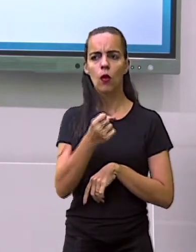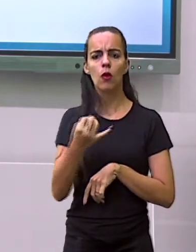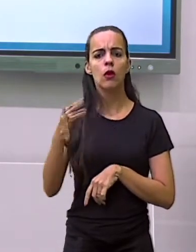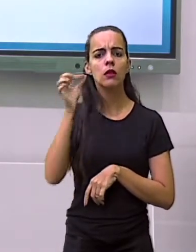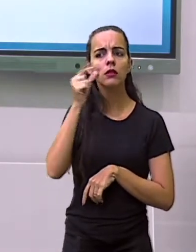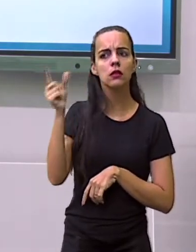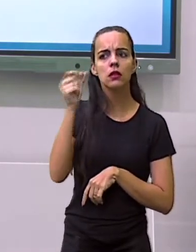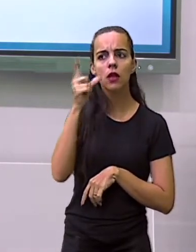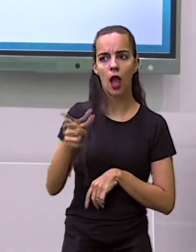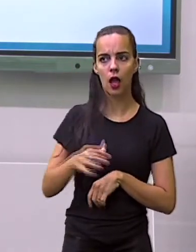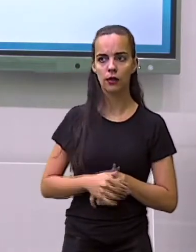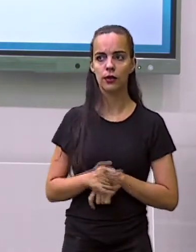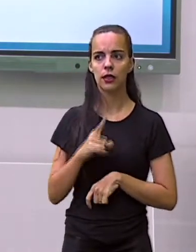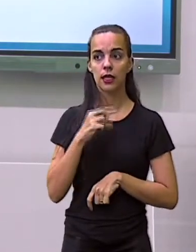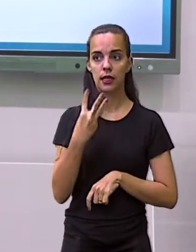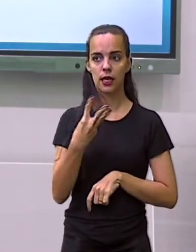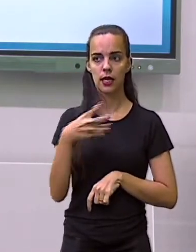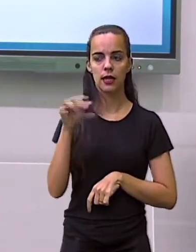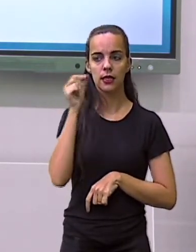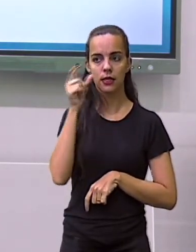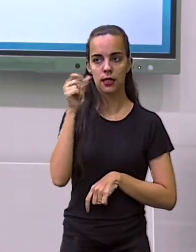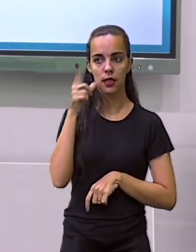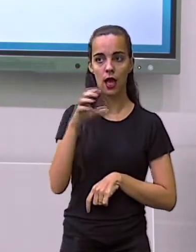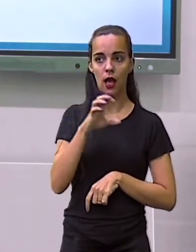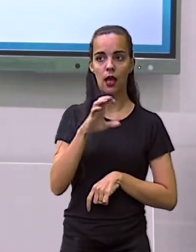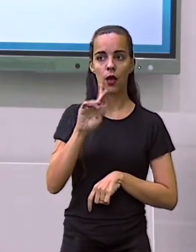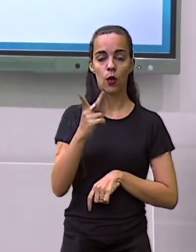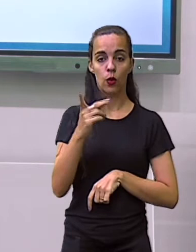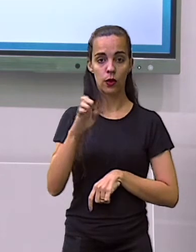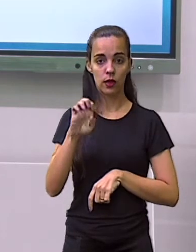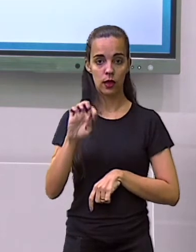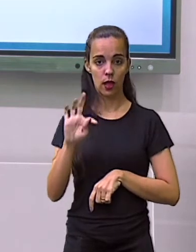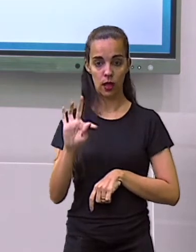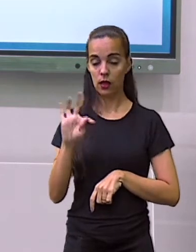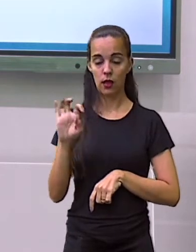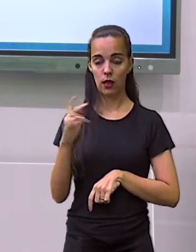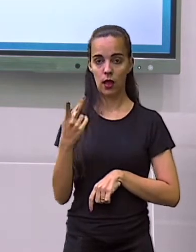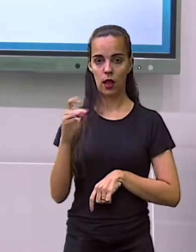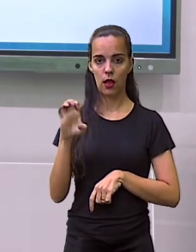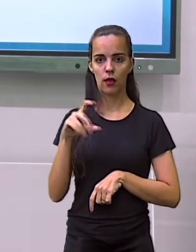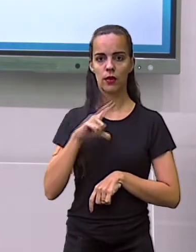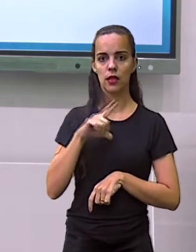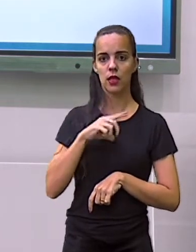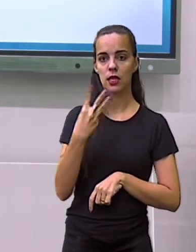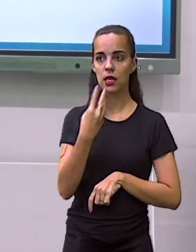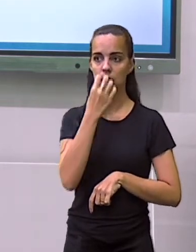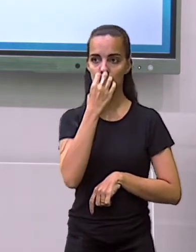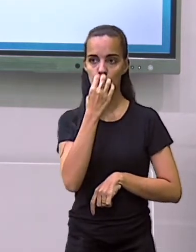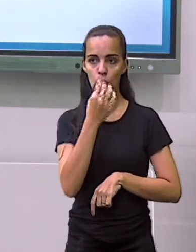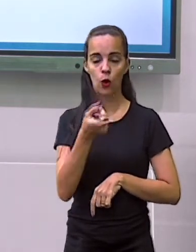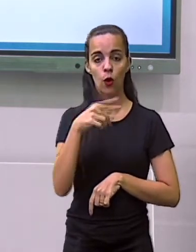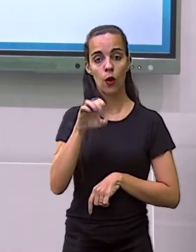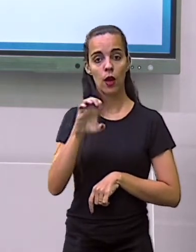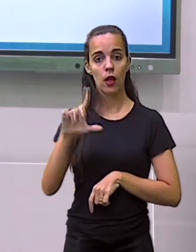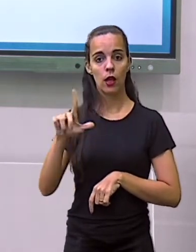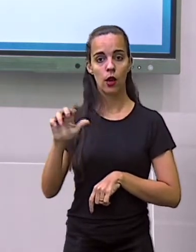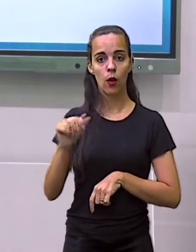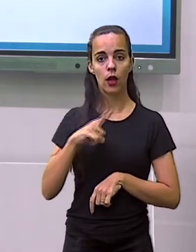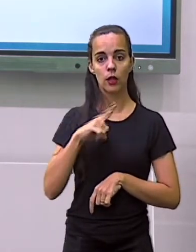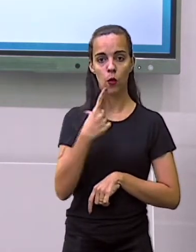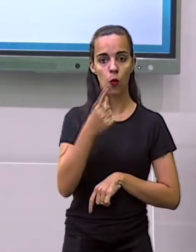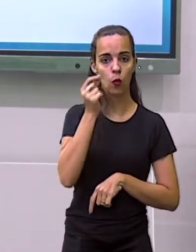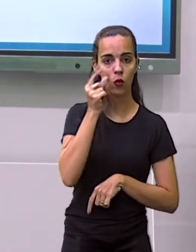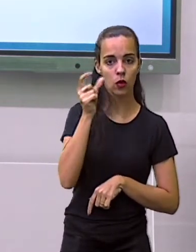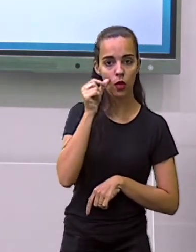Eloá, um gato, dois cachorros. E a Bia, um peixe. E nós vamos organizar agora em uma